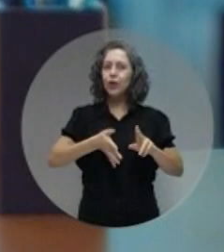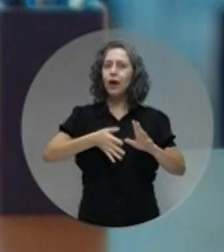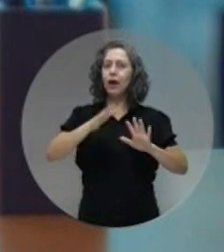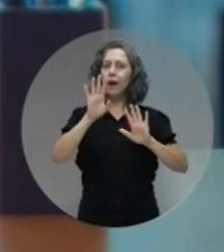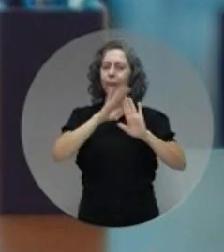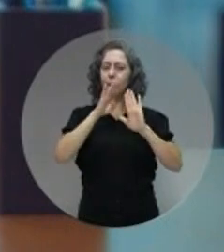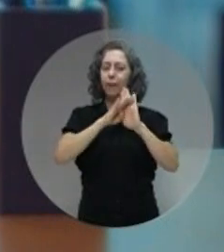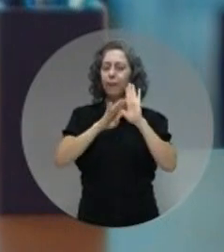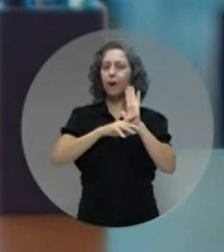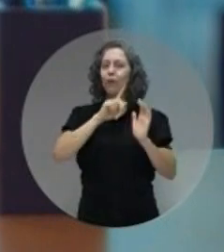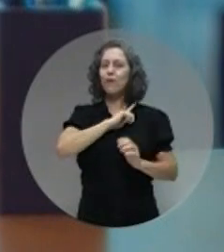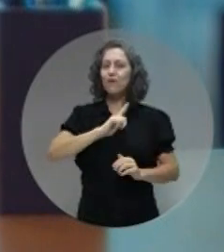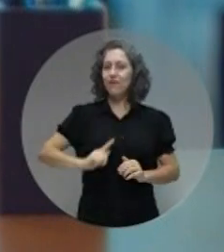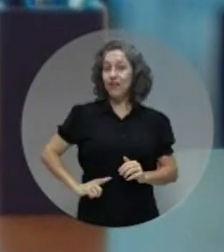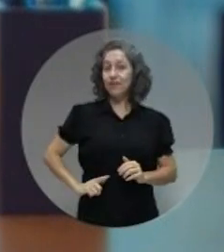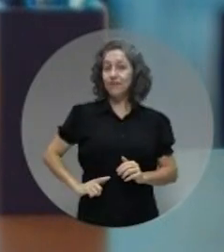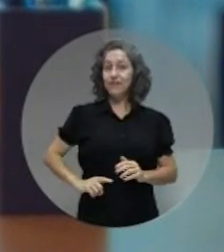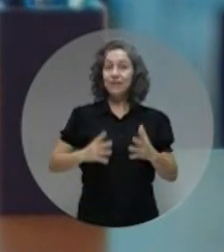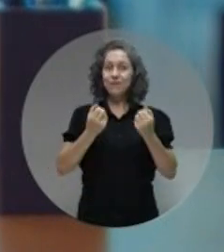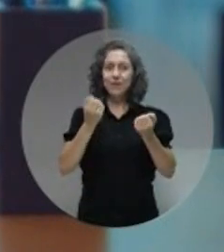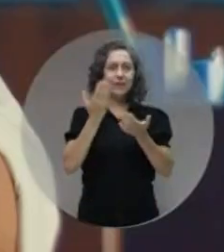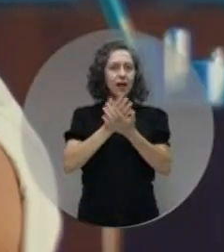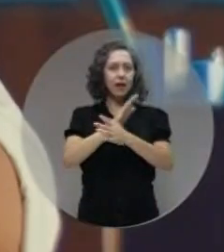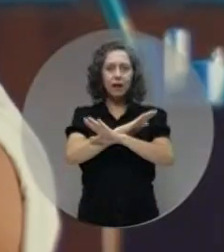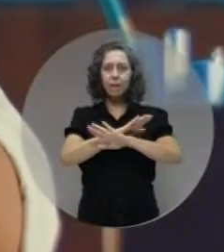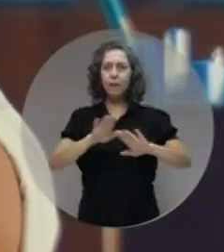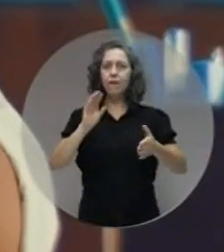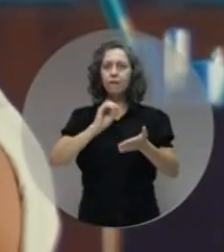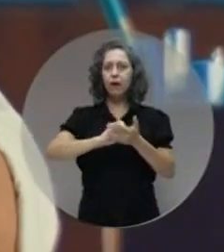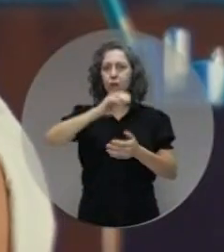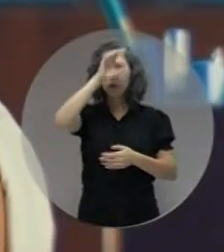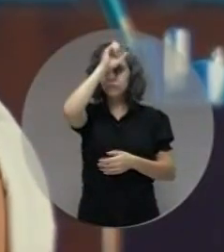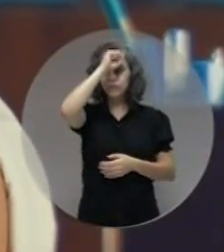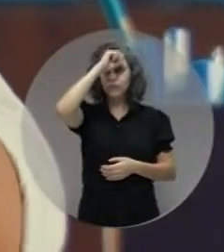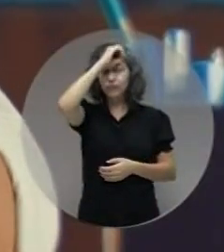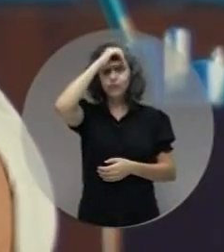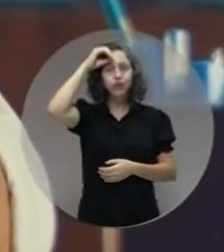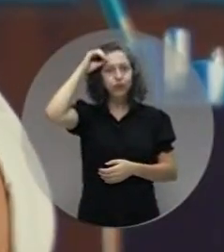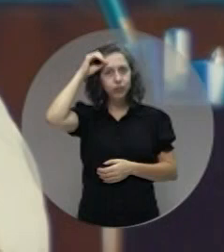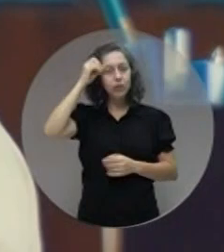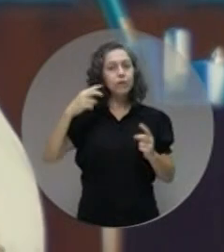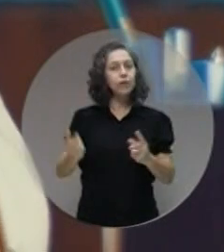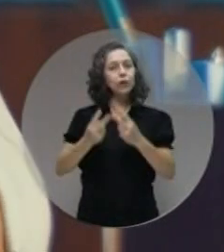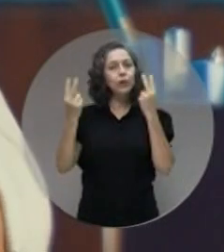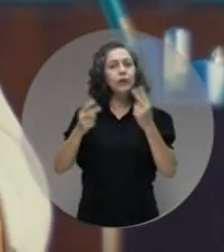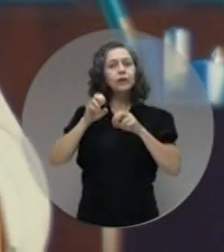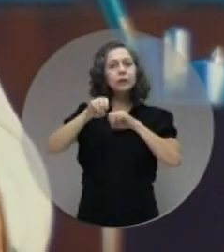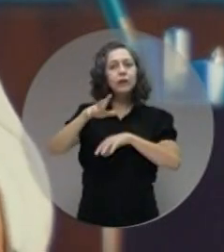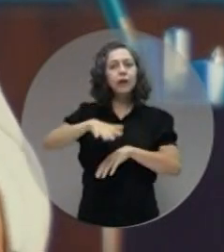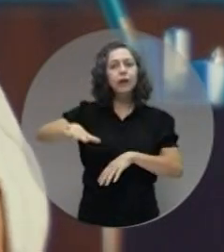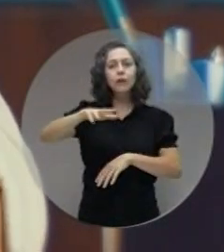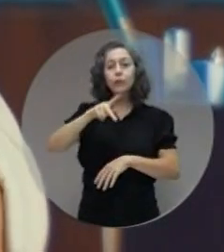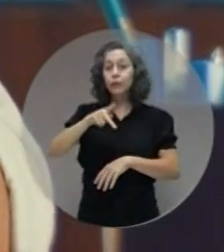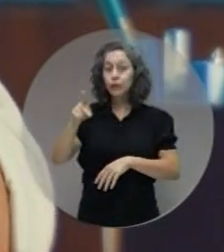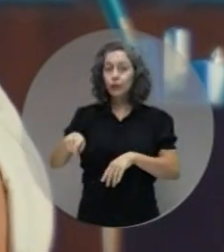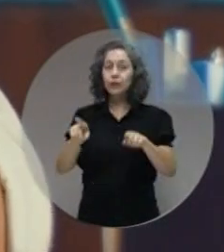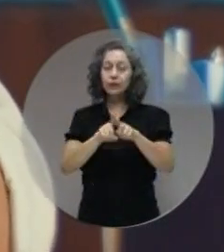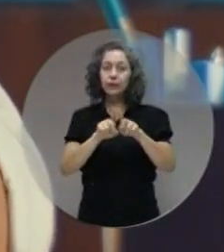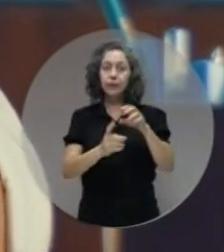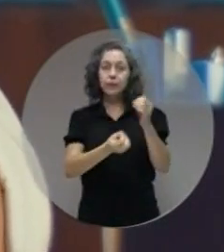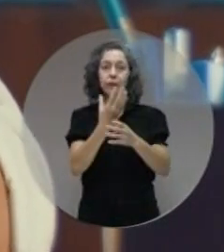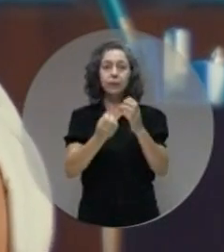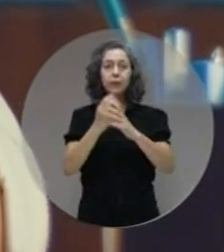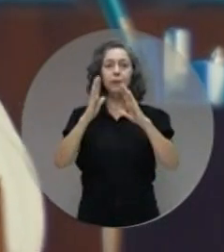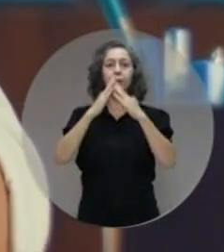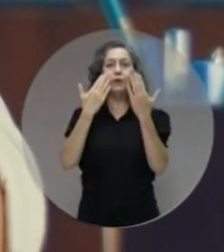como está no nosso plano de governo. Vamos erradicar o analfabetismo, valorizar o magistério e levar escolas